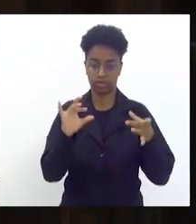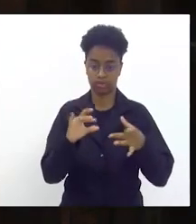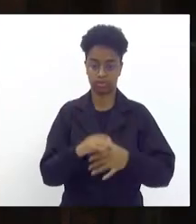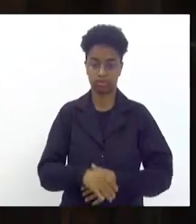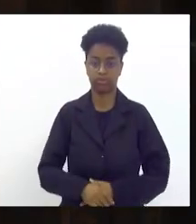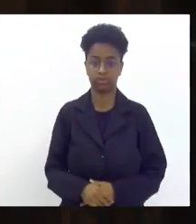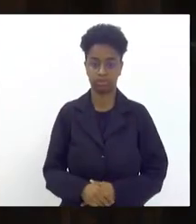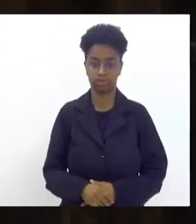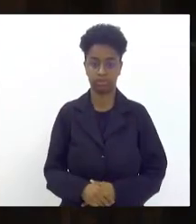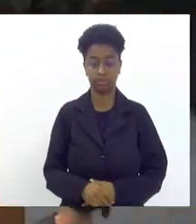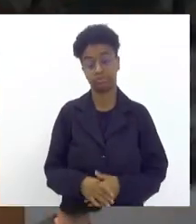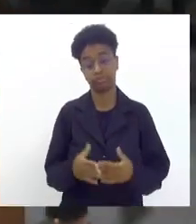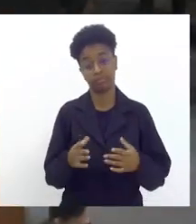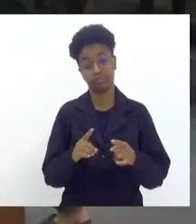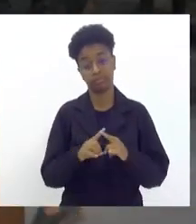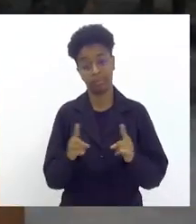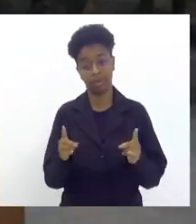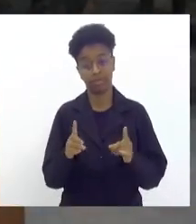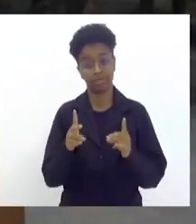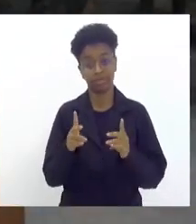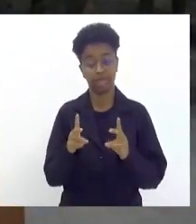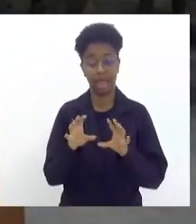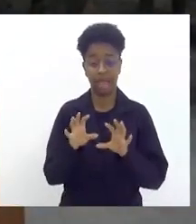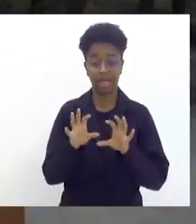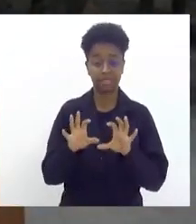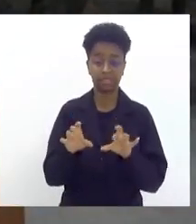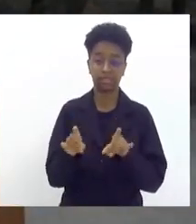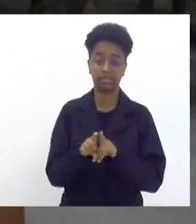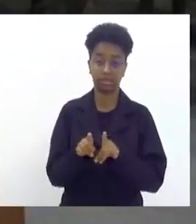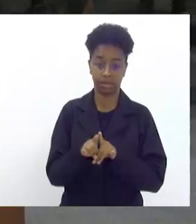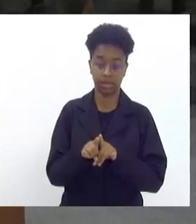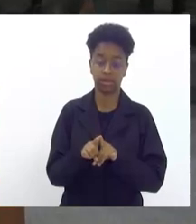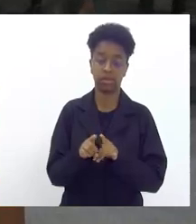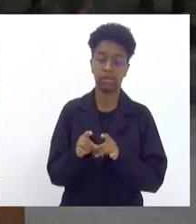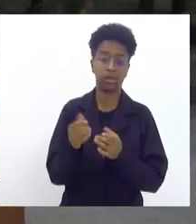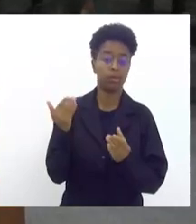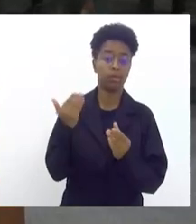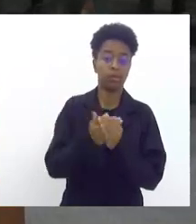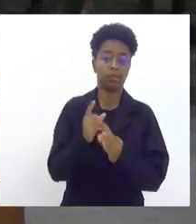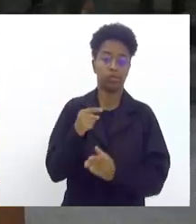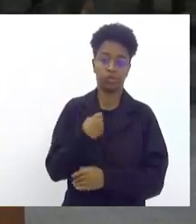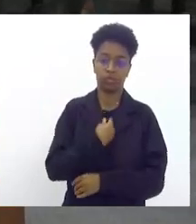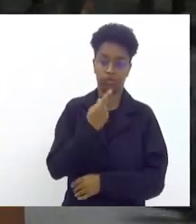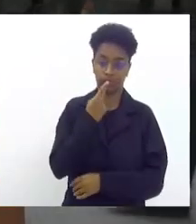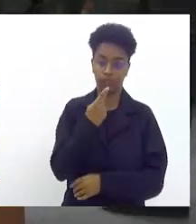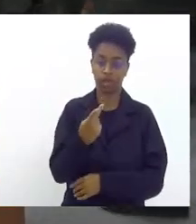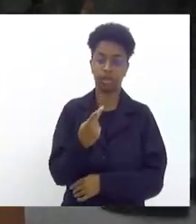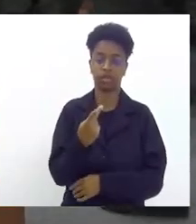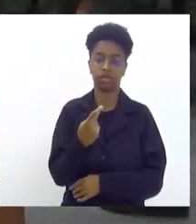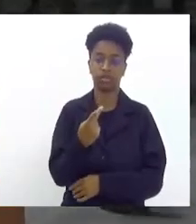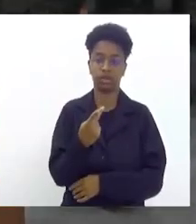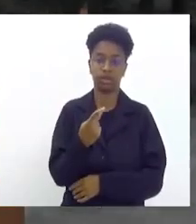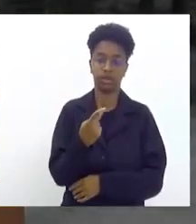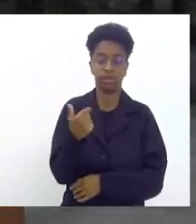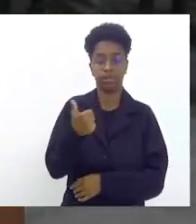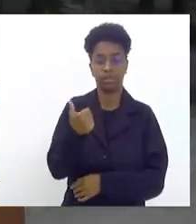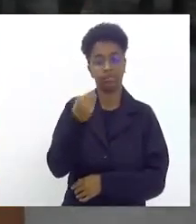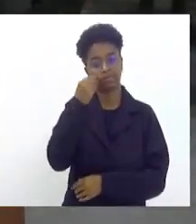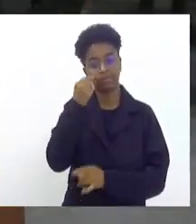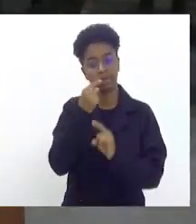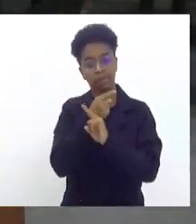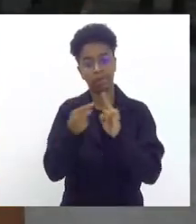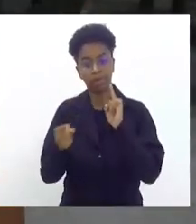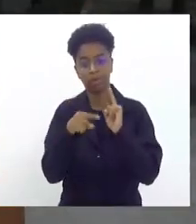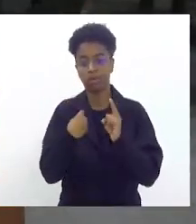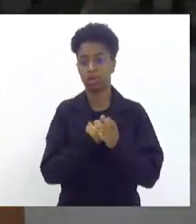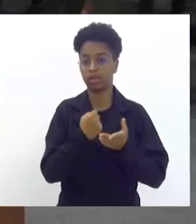e mesmo assim ela foi nos intimou falando que nós não primeiro queria proibir a gente levar